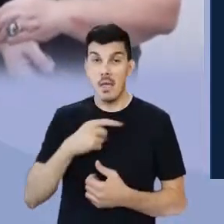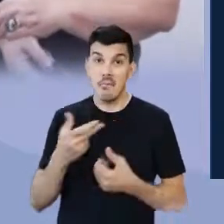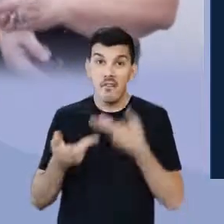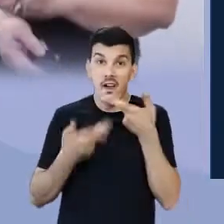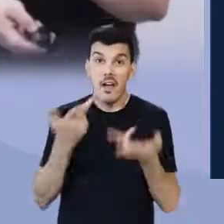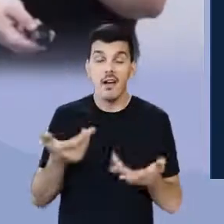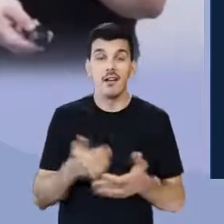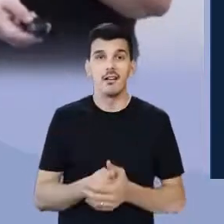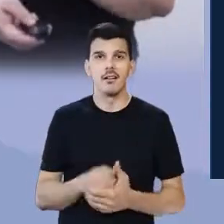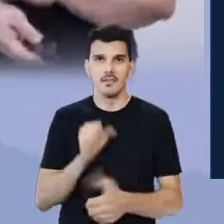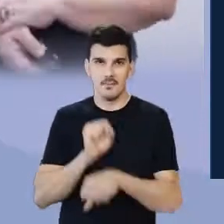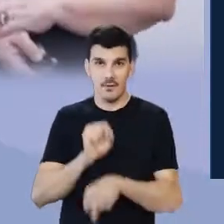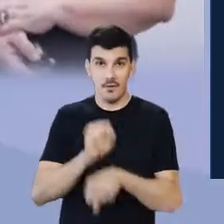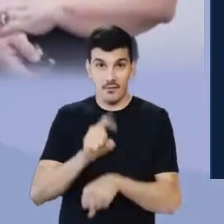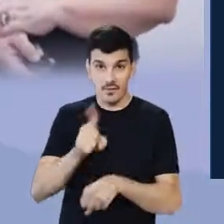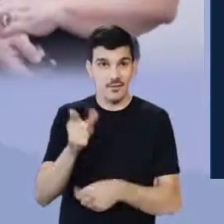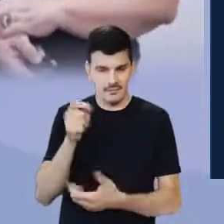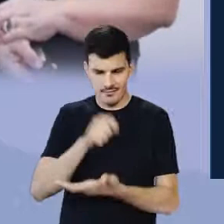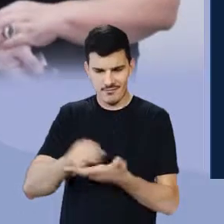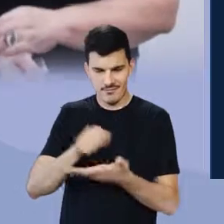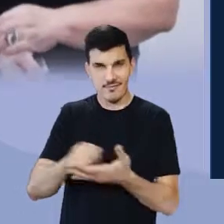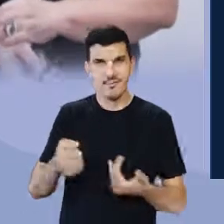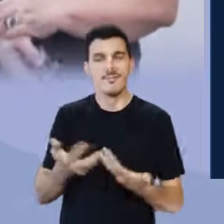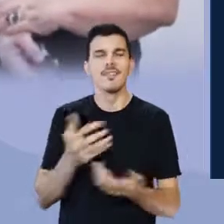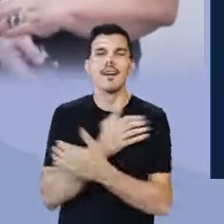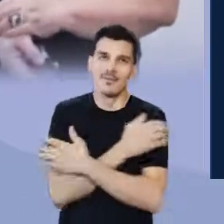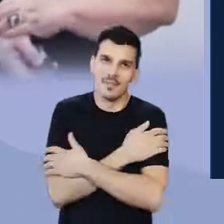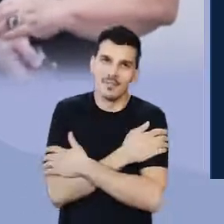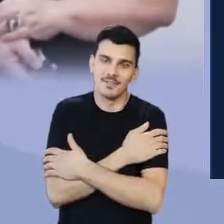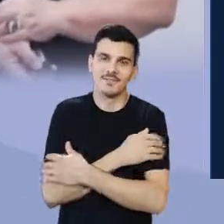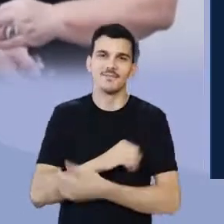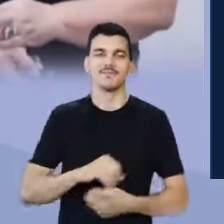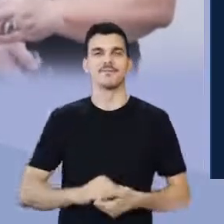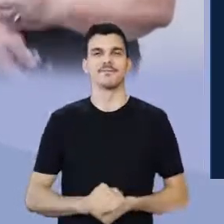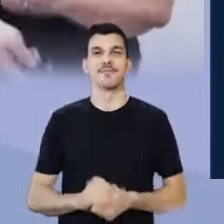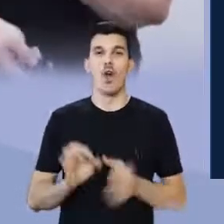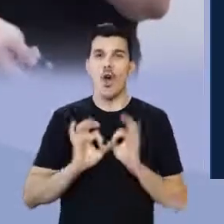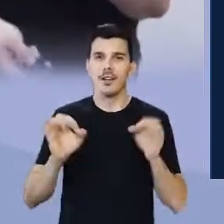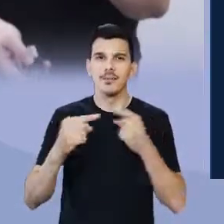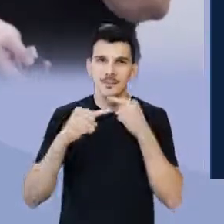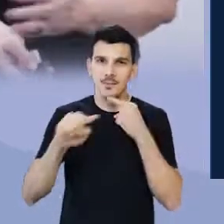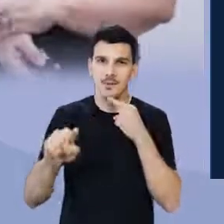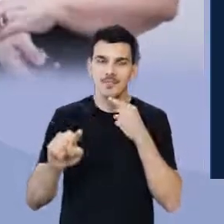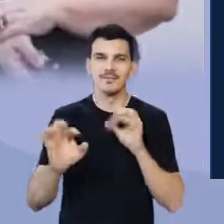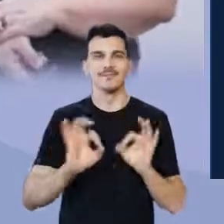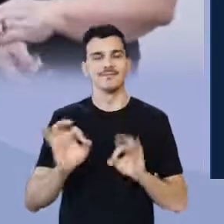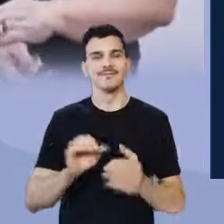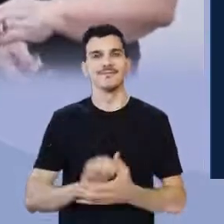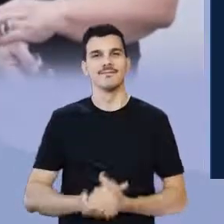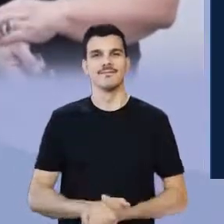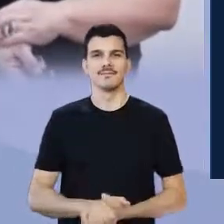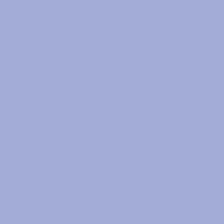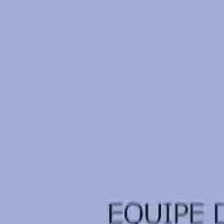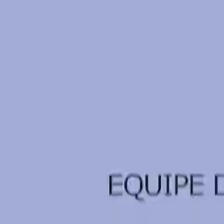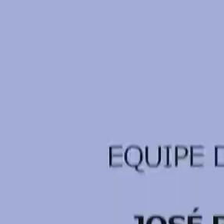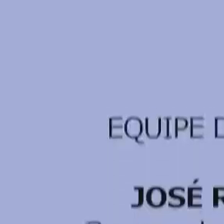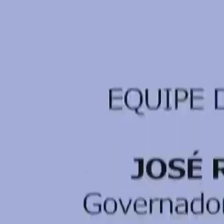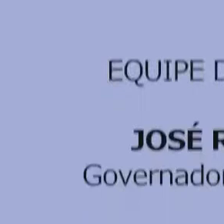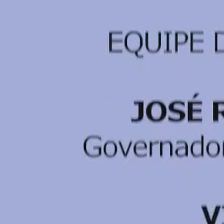a dizer. Eu espero que você diga. Um grande abraço. Ótima semana e excelentes estudos.